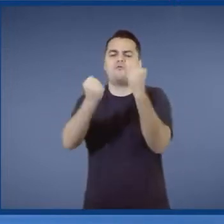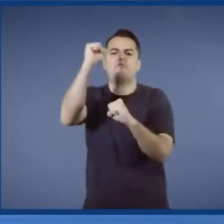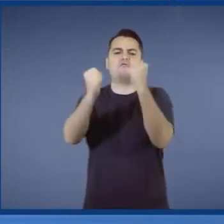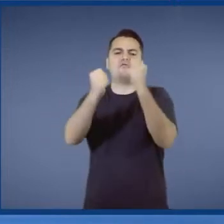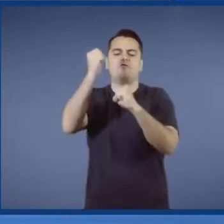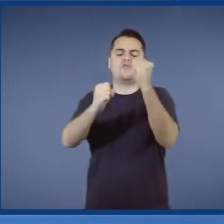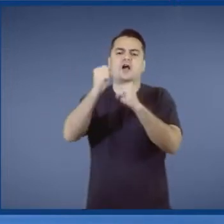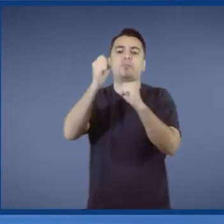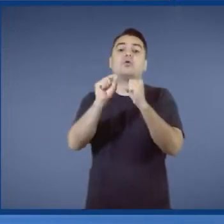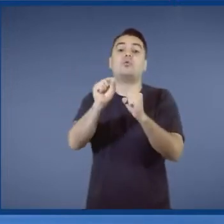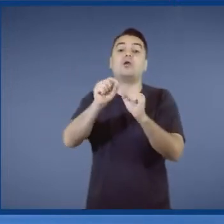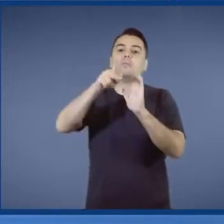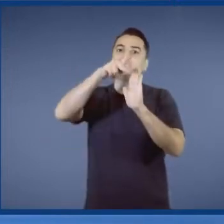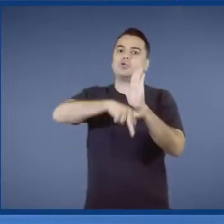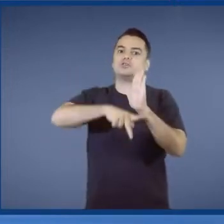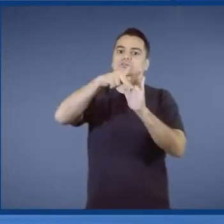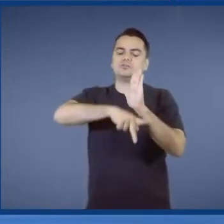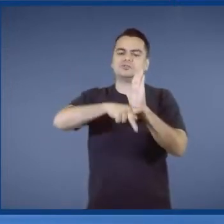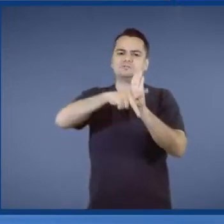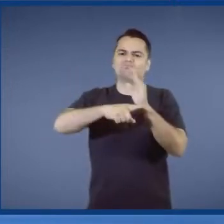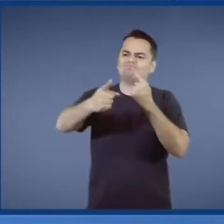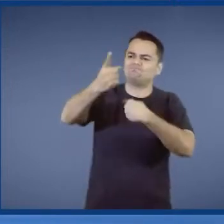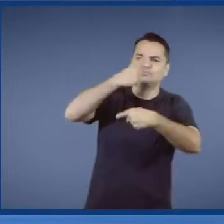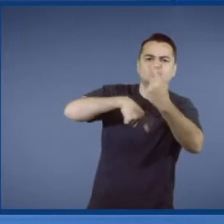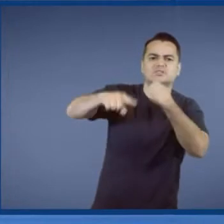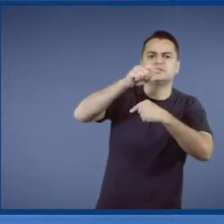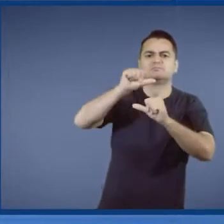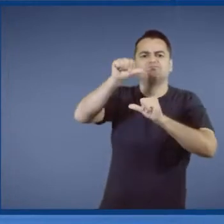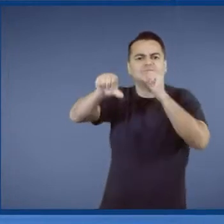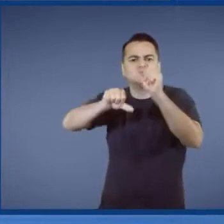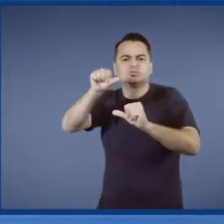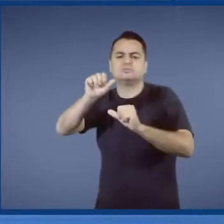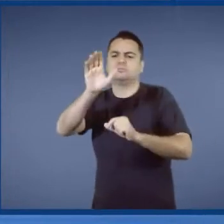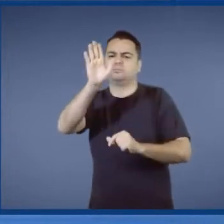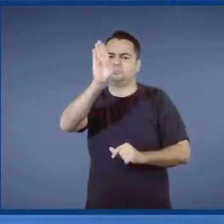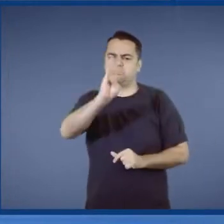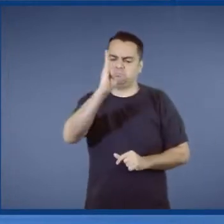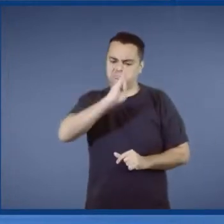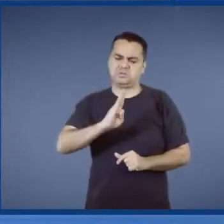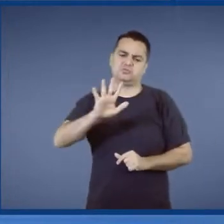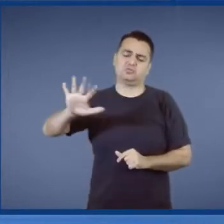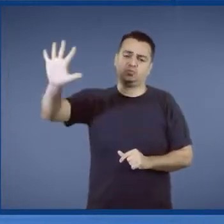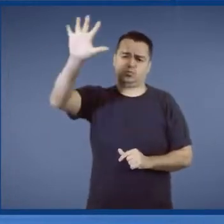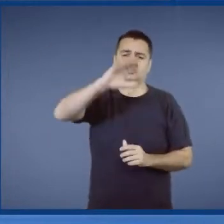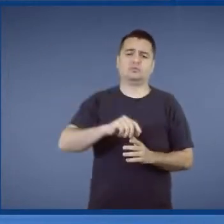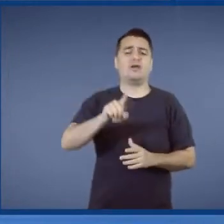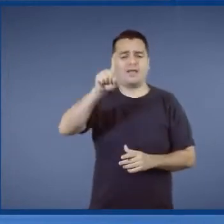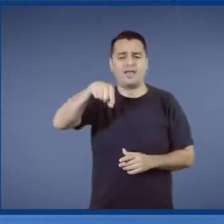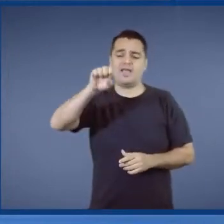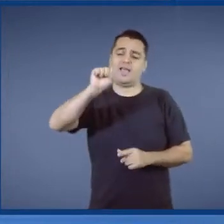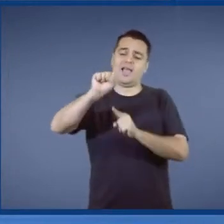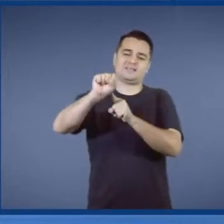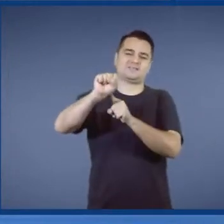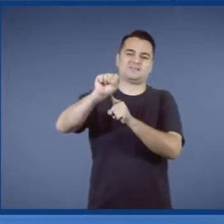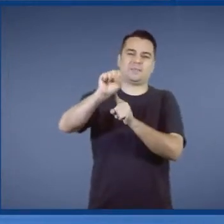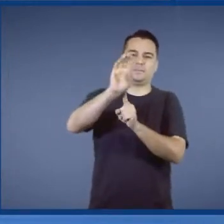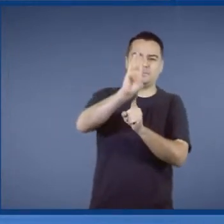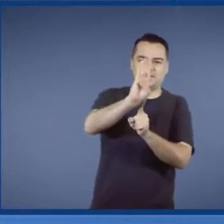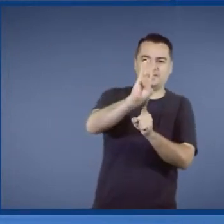de contratação, de investimento, de transformação de realidade. E isso é o S do BNDES também.